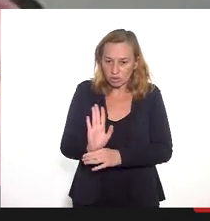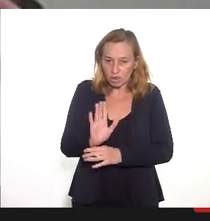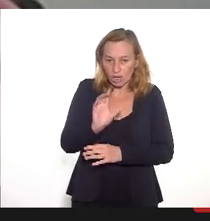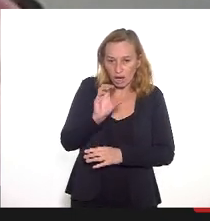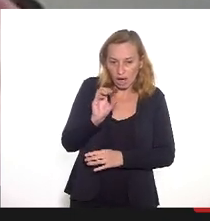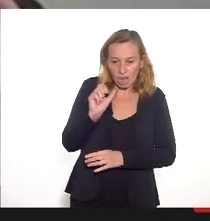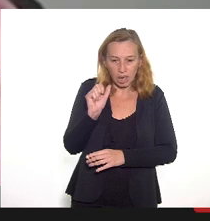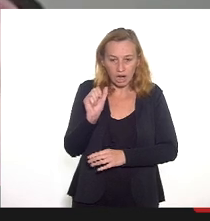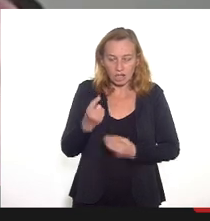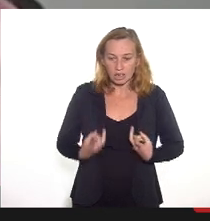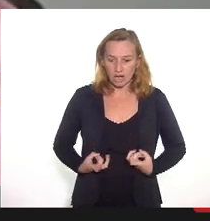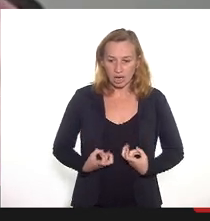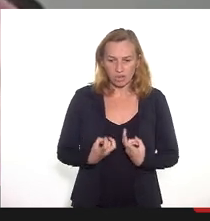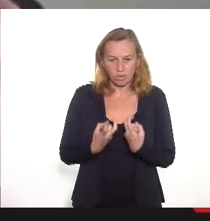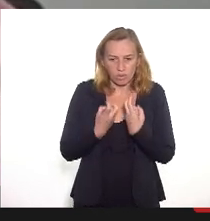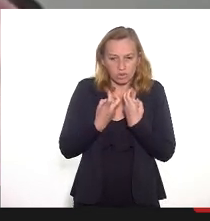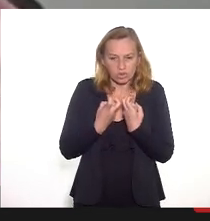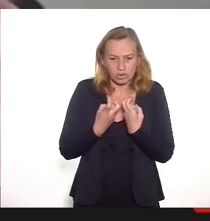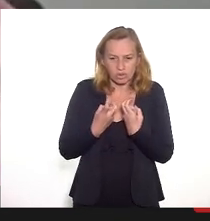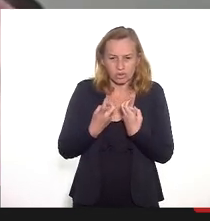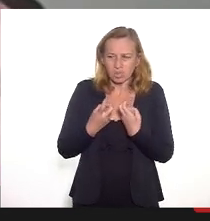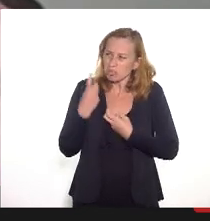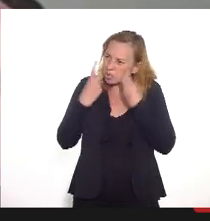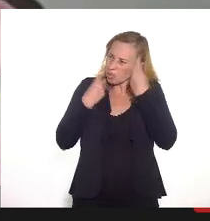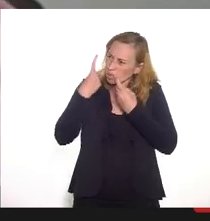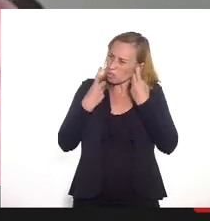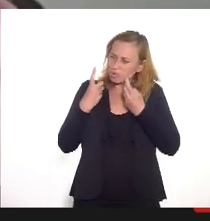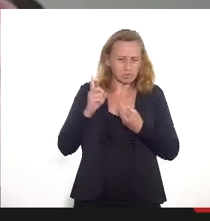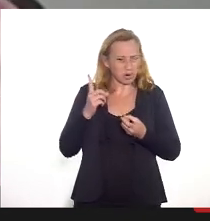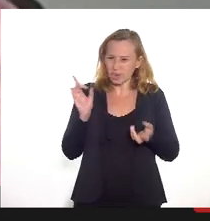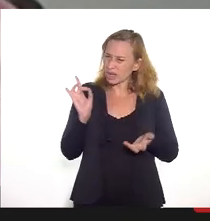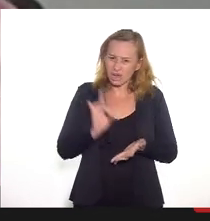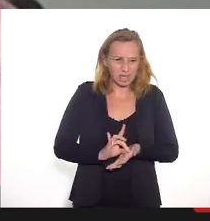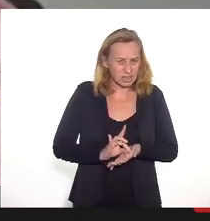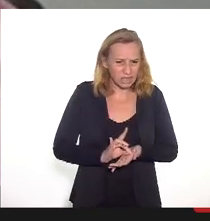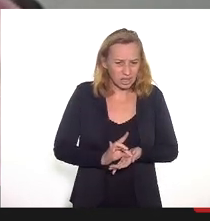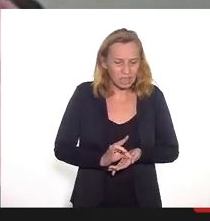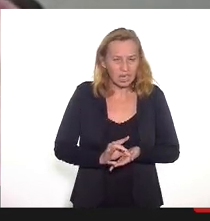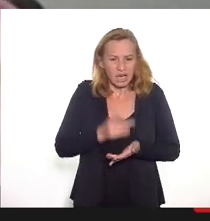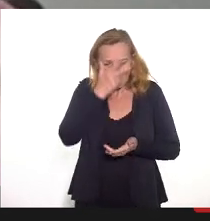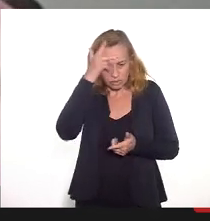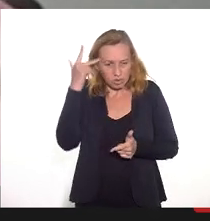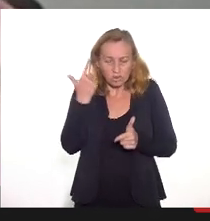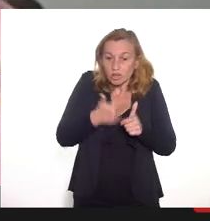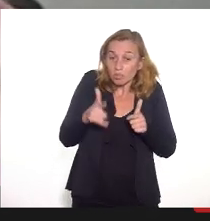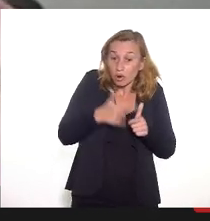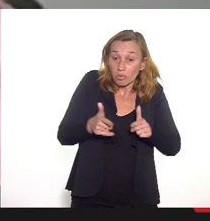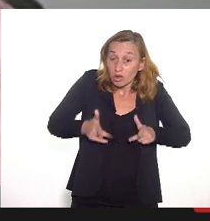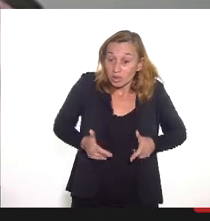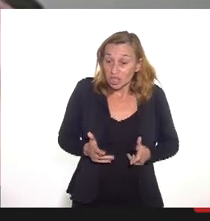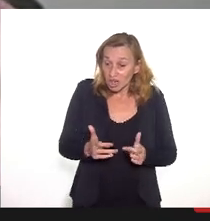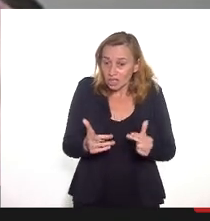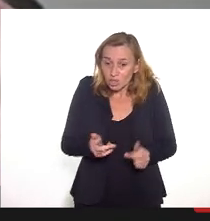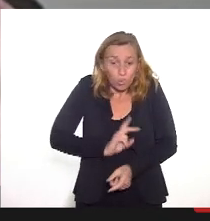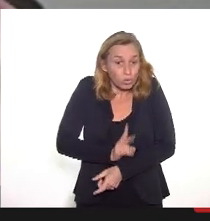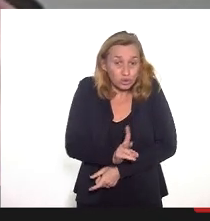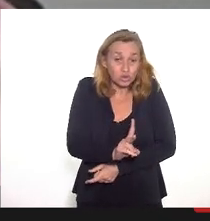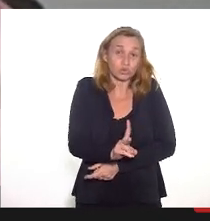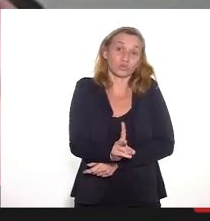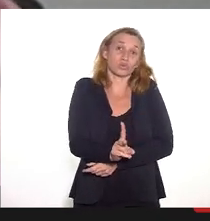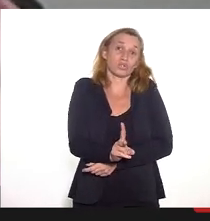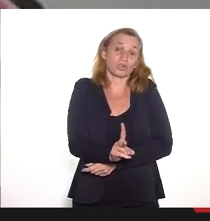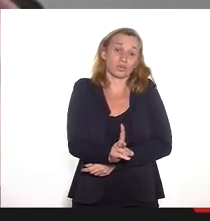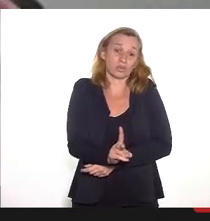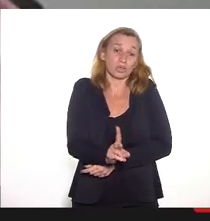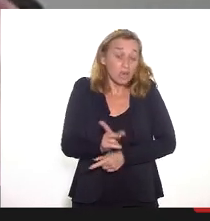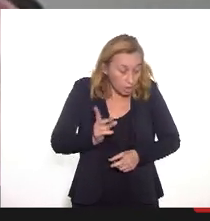Isso muito me preocupa porque essa não é a realidade. As pessoas têm problema de câncer, continuam com problema de câncer e procuram